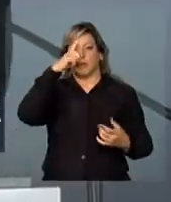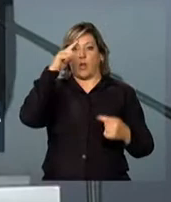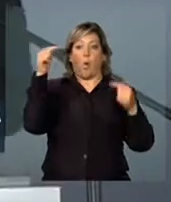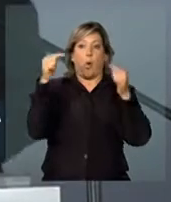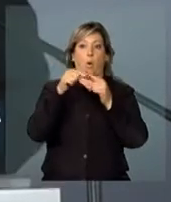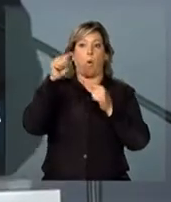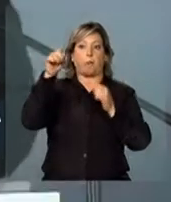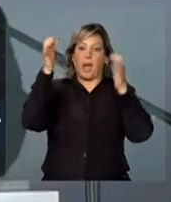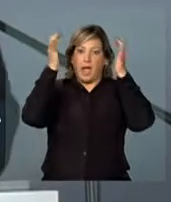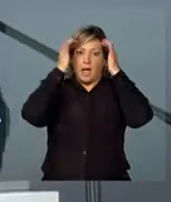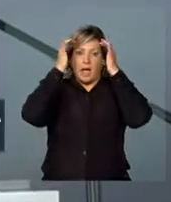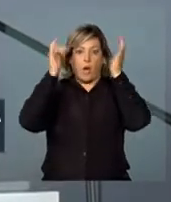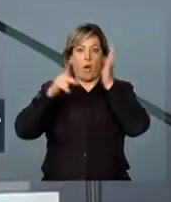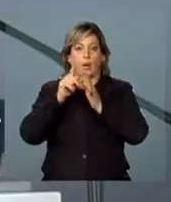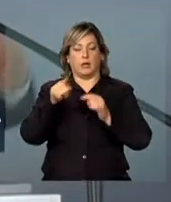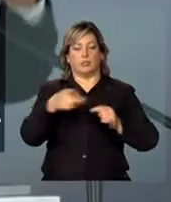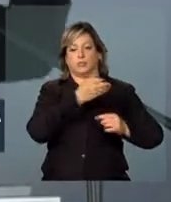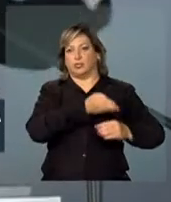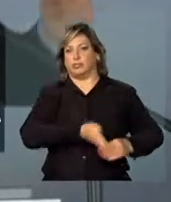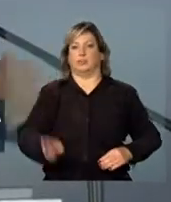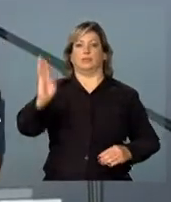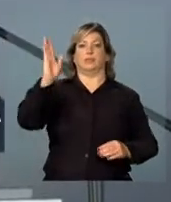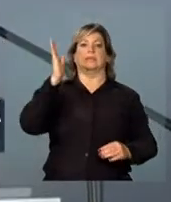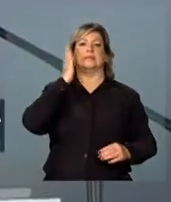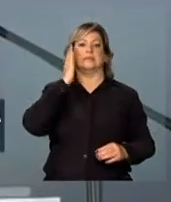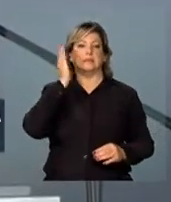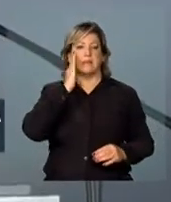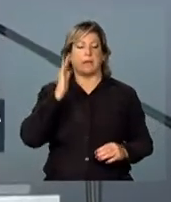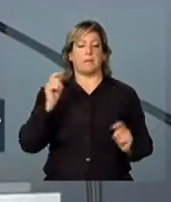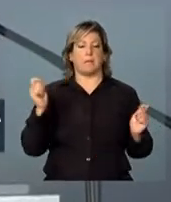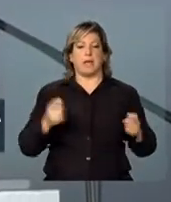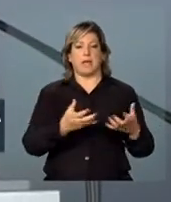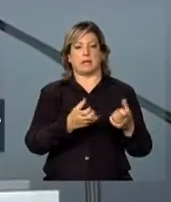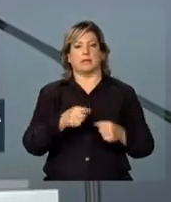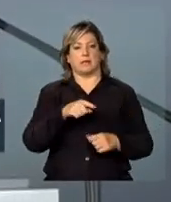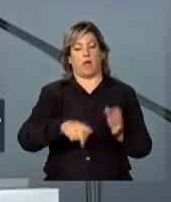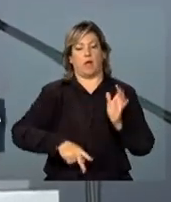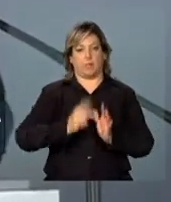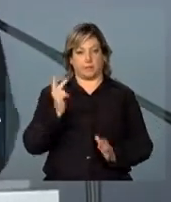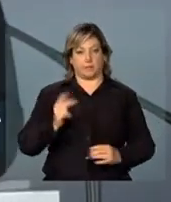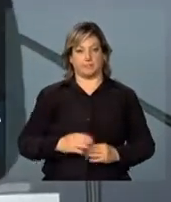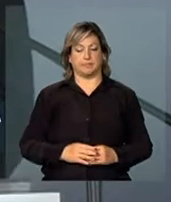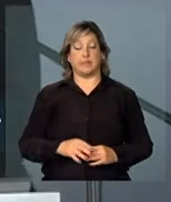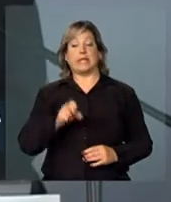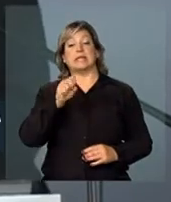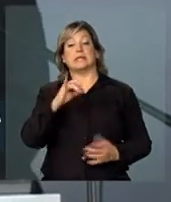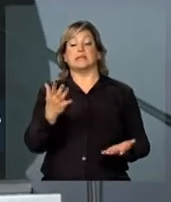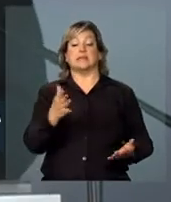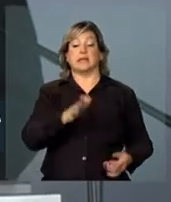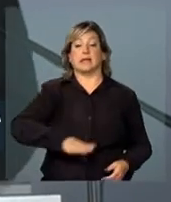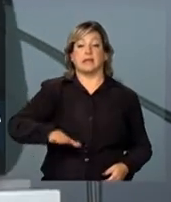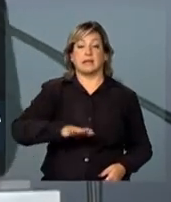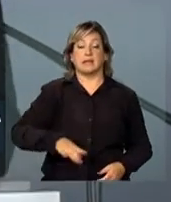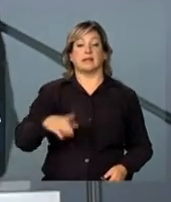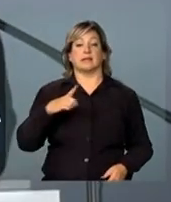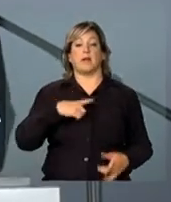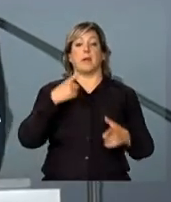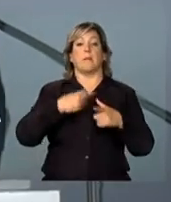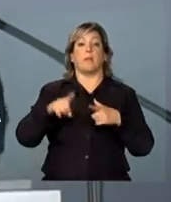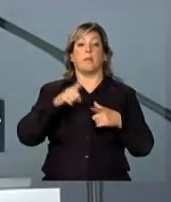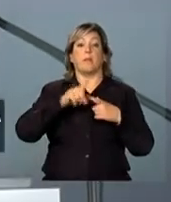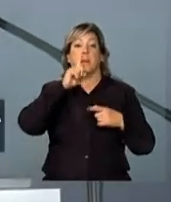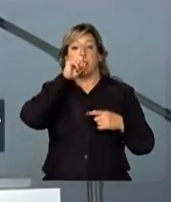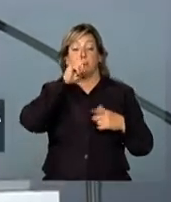capacitado naquela região, naquele bairro que pode receber a pessoa para esse serviço de neurocirurgia. Se é uma criança que está com um problema